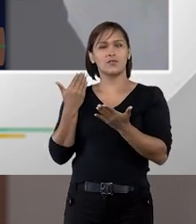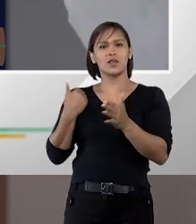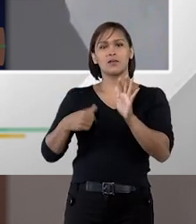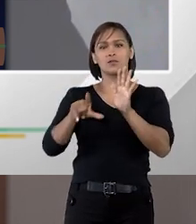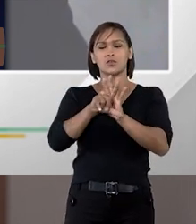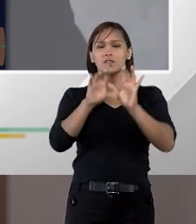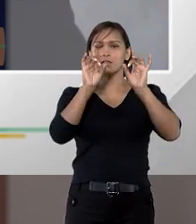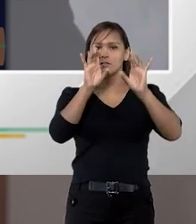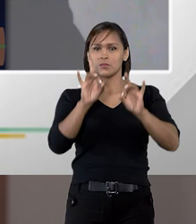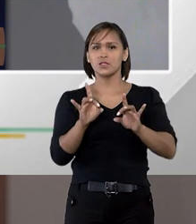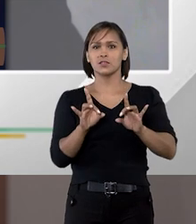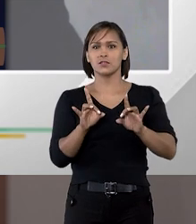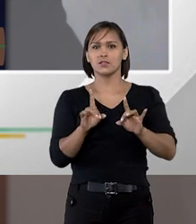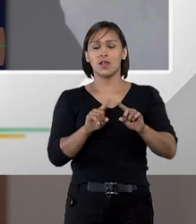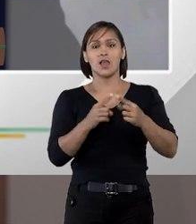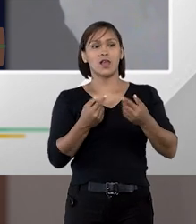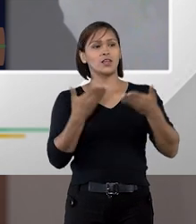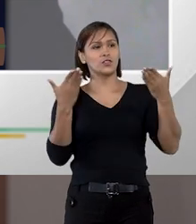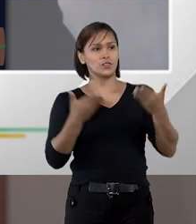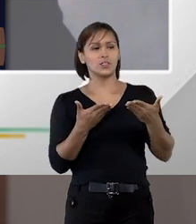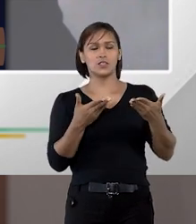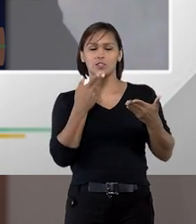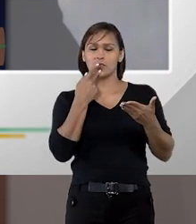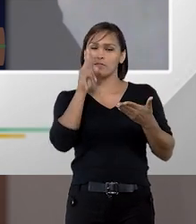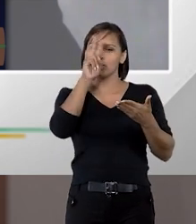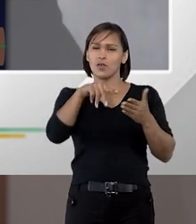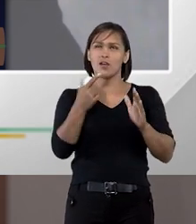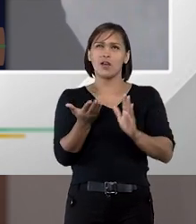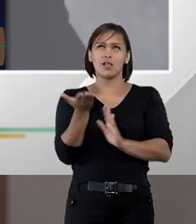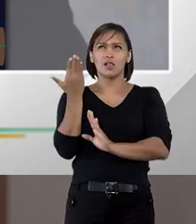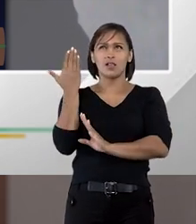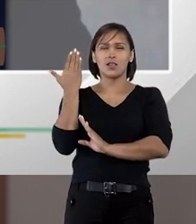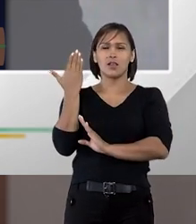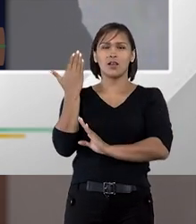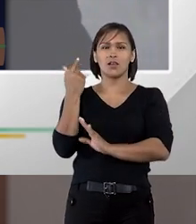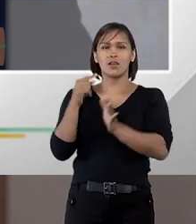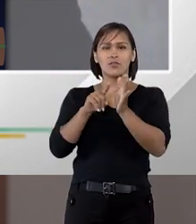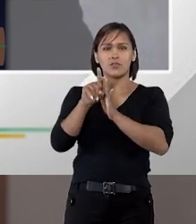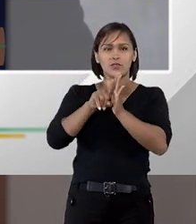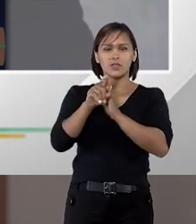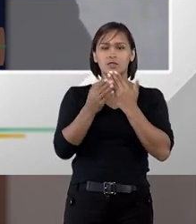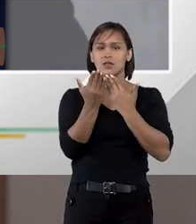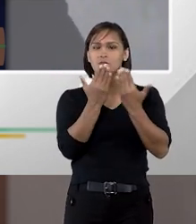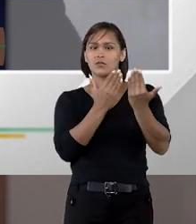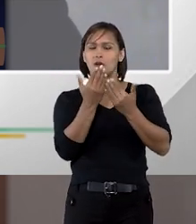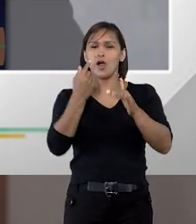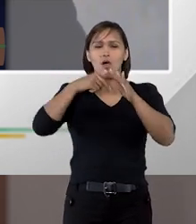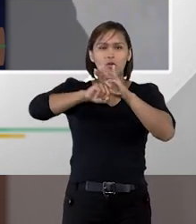tempo por leis específicas se a gente for lá fazer uma escavação